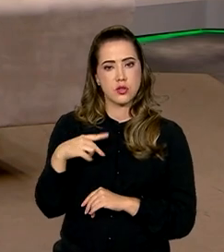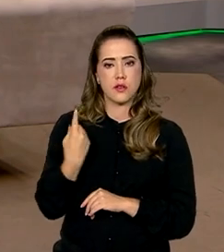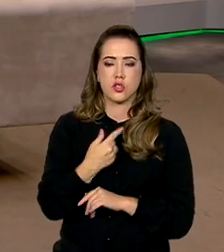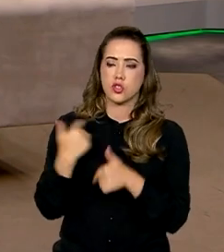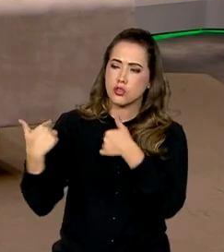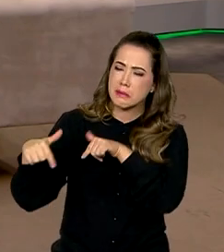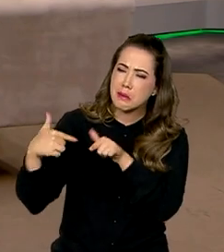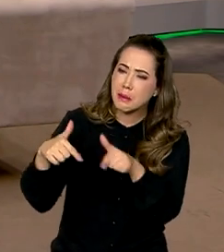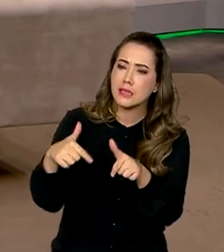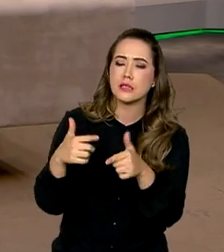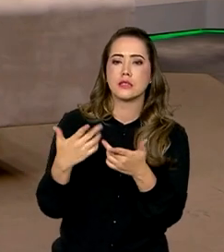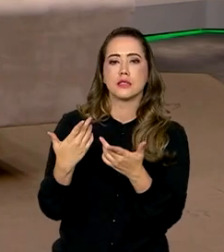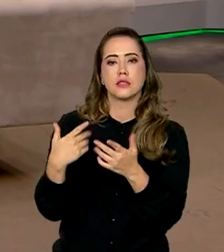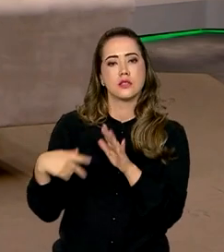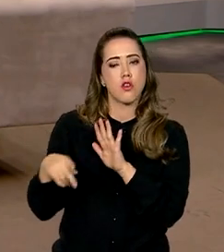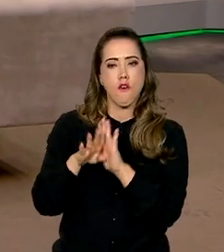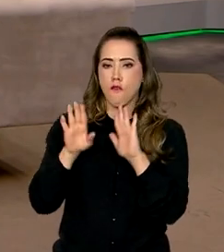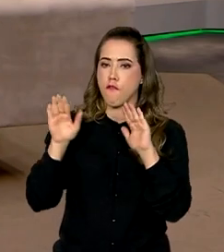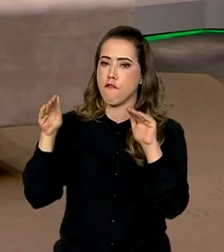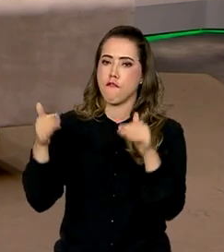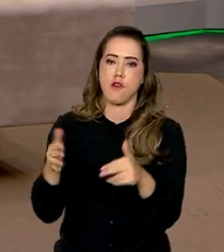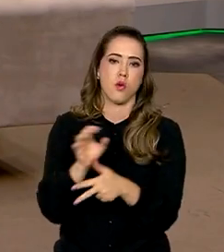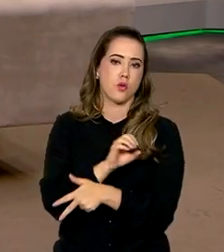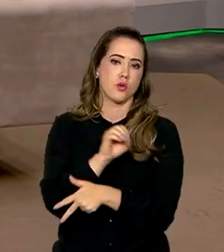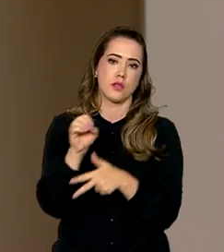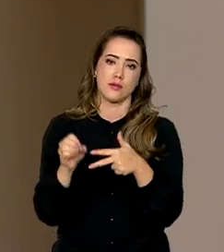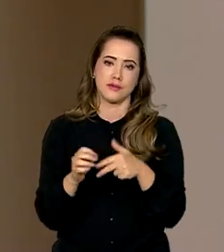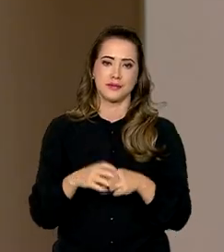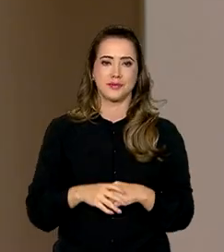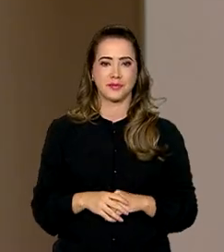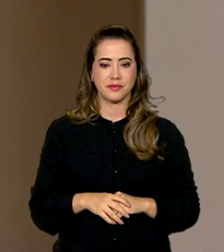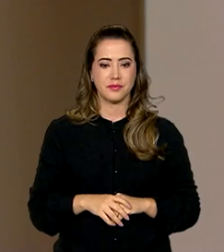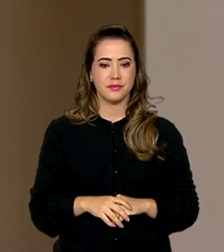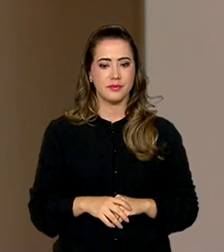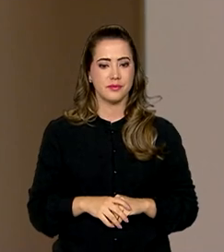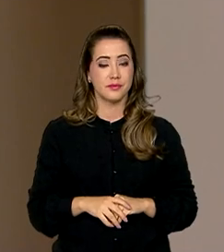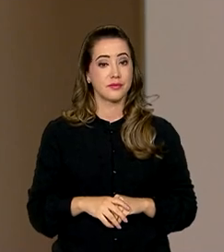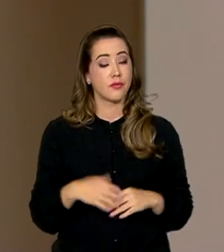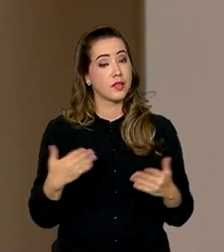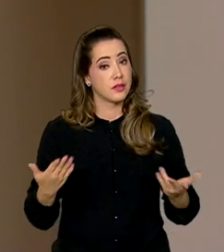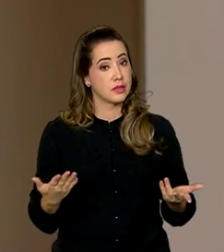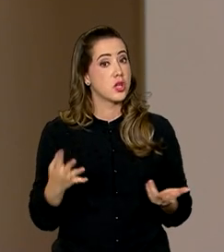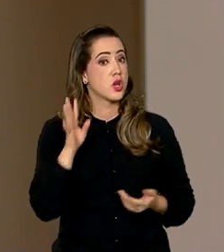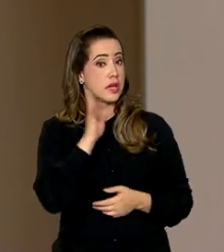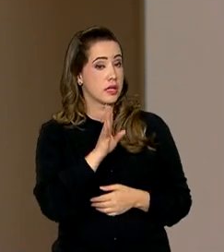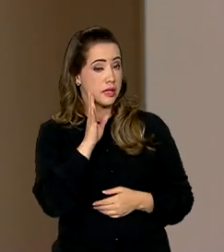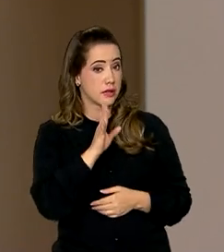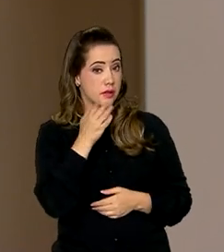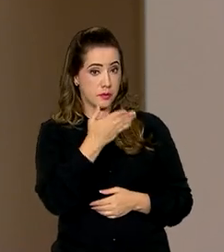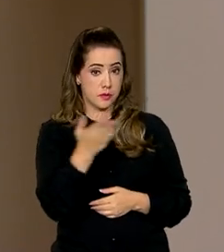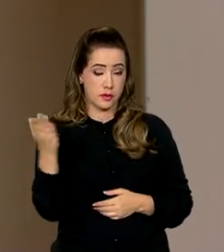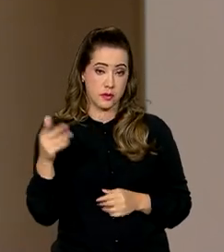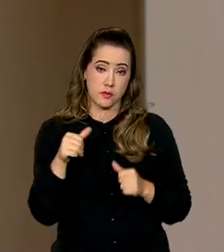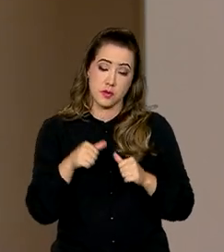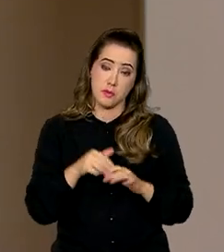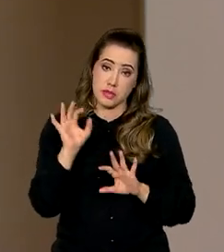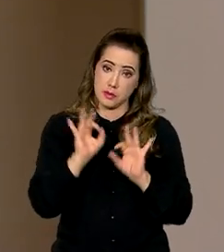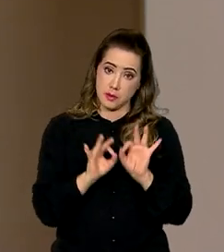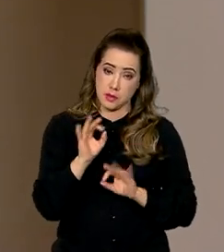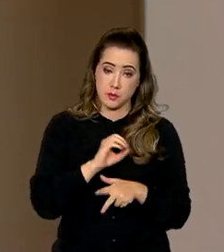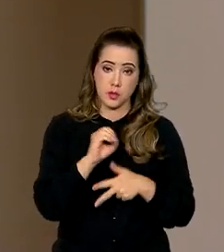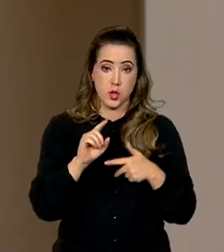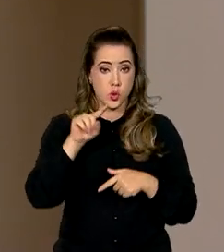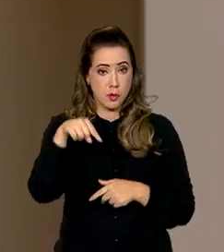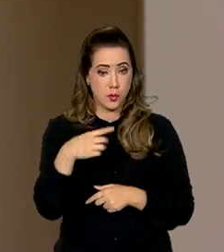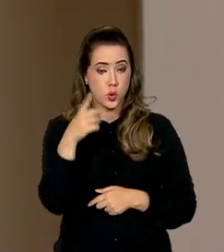Nós estamos trabalhando por conta integralmente do Enem. E olha só que bacana para você que está se preparando.